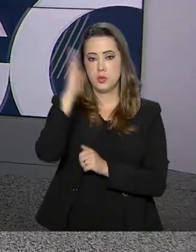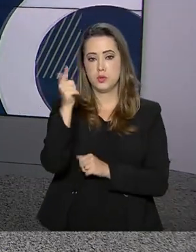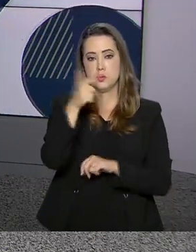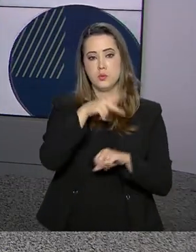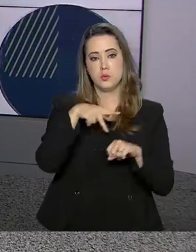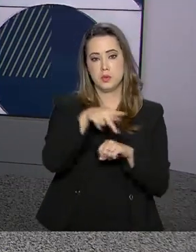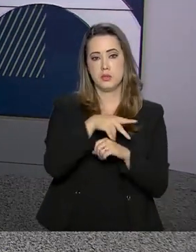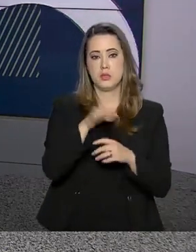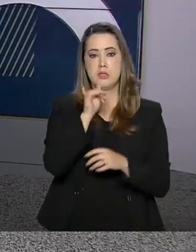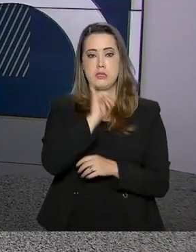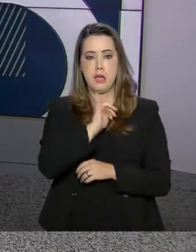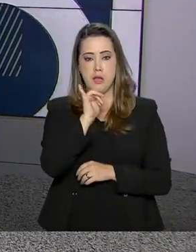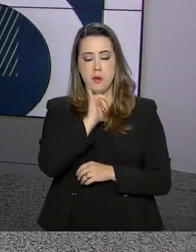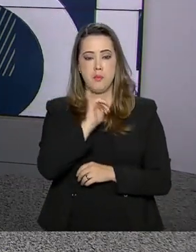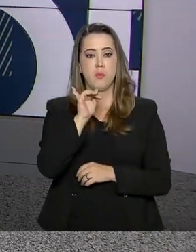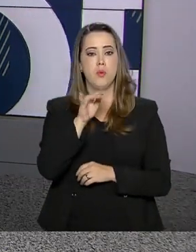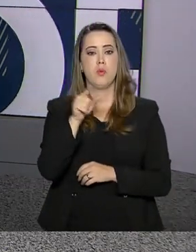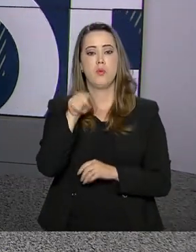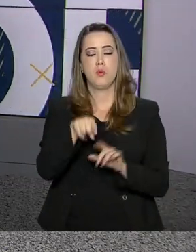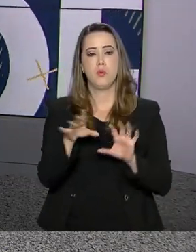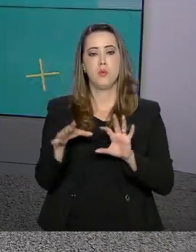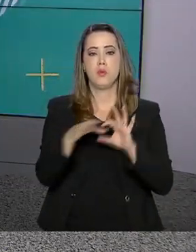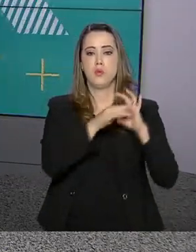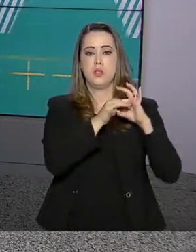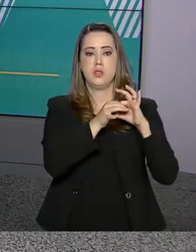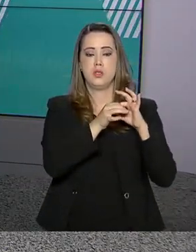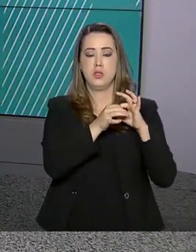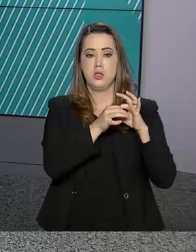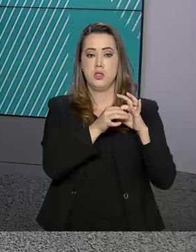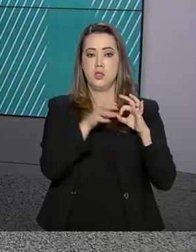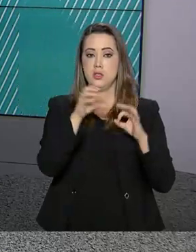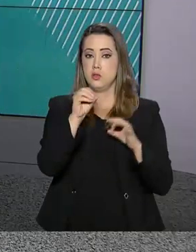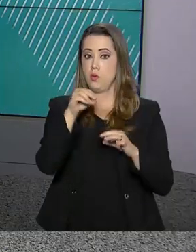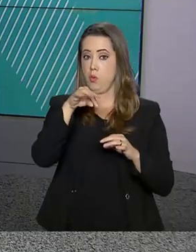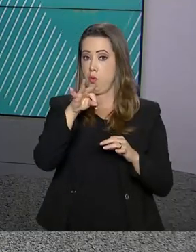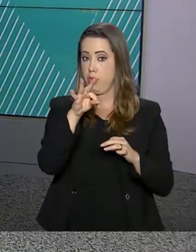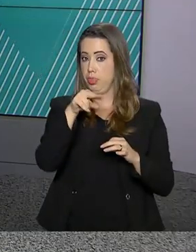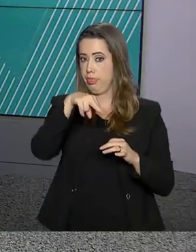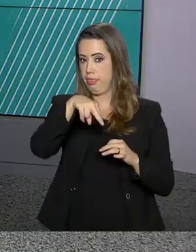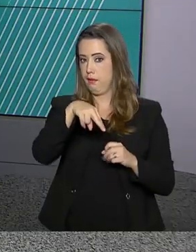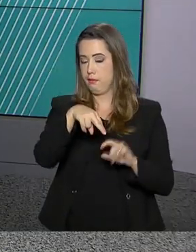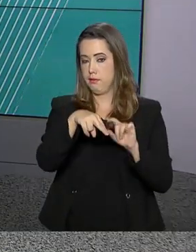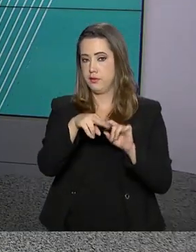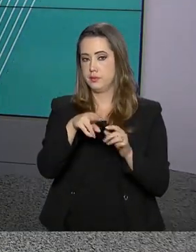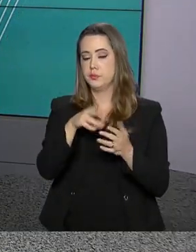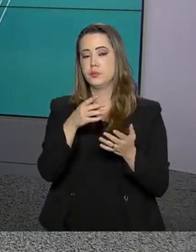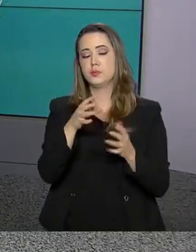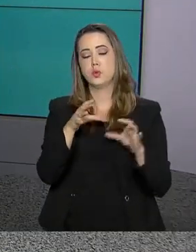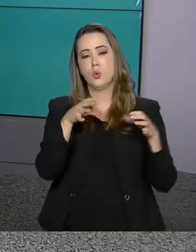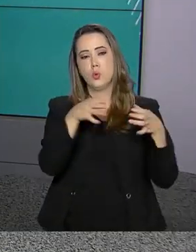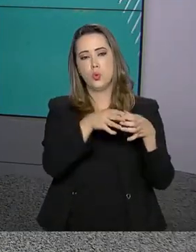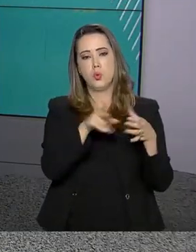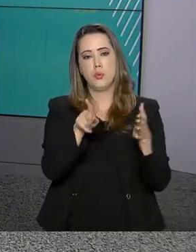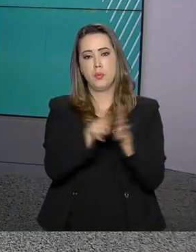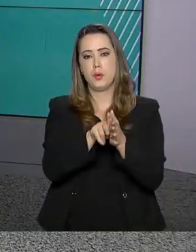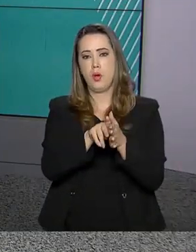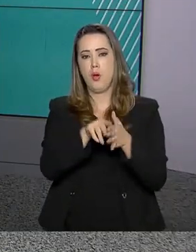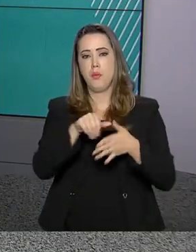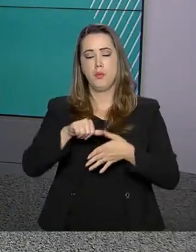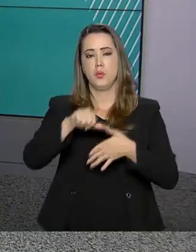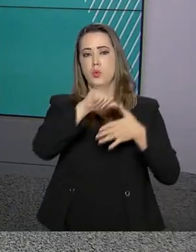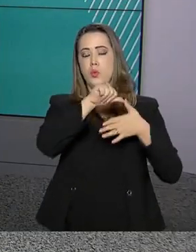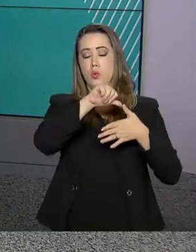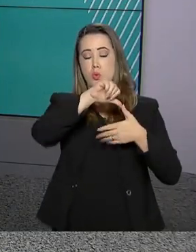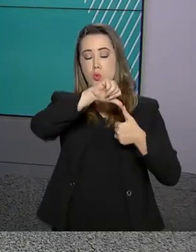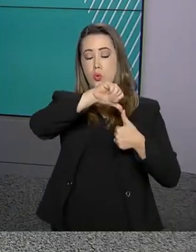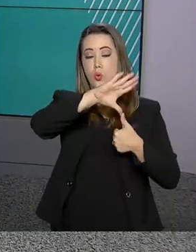outros países, como, por exemplo, tornando-se um aliado extra da OTAN, a Organização do Tratado do Atlântico Norte, que reúne